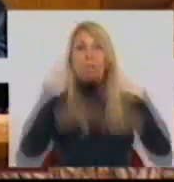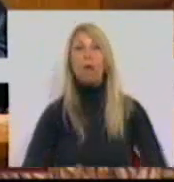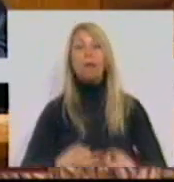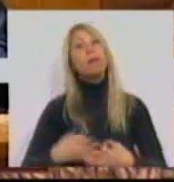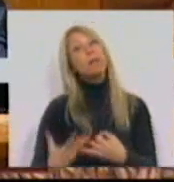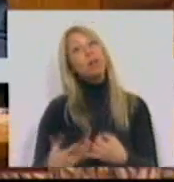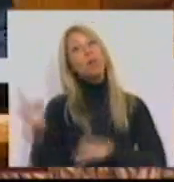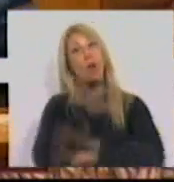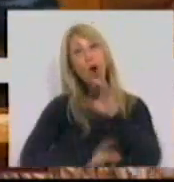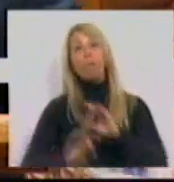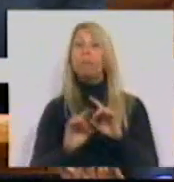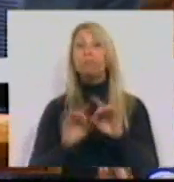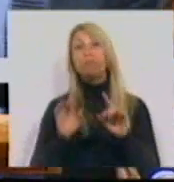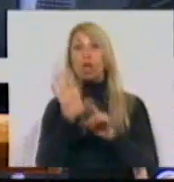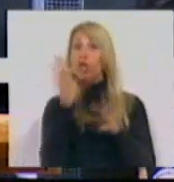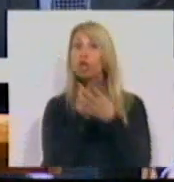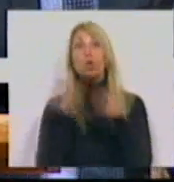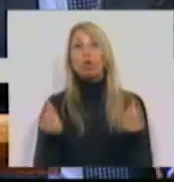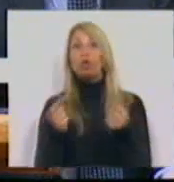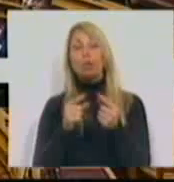de soluções para todos. Muito obrigado.